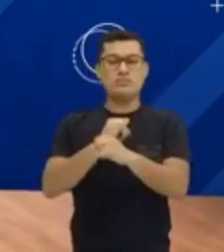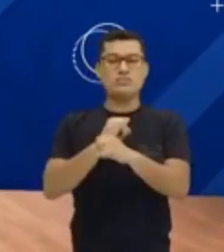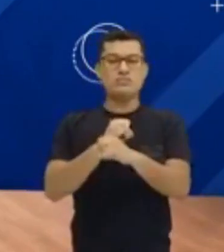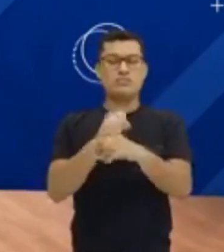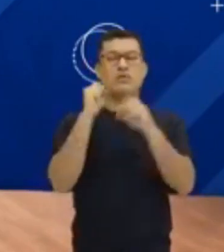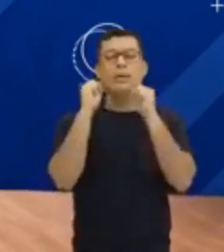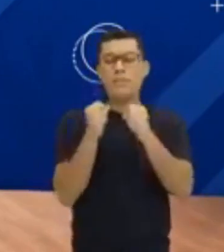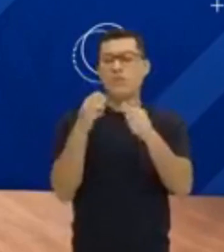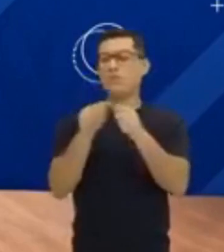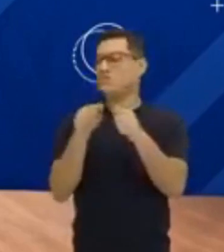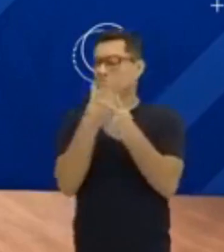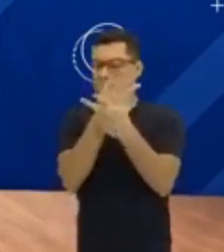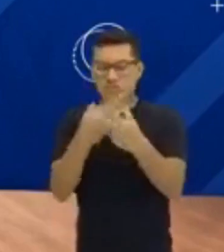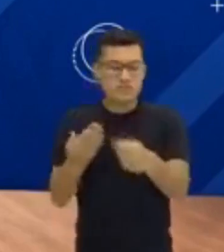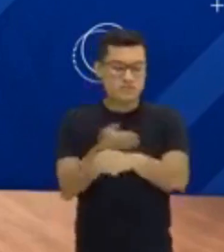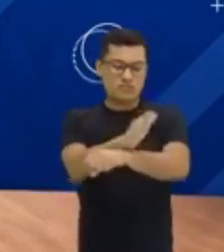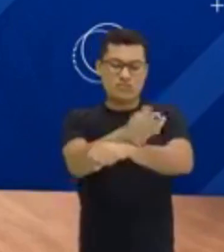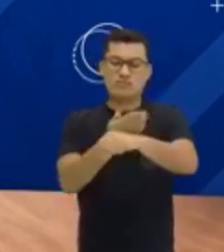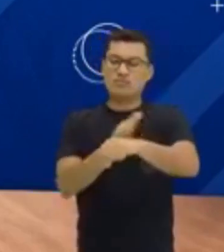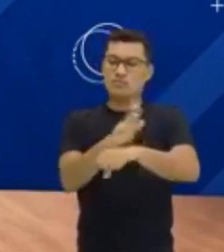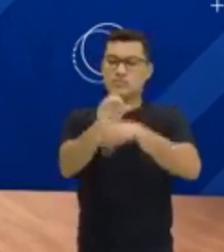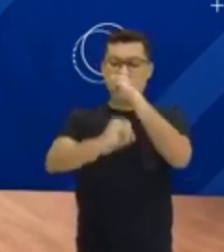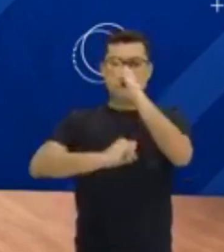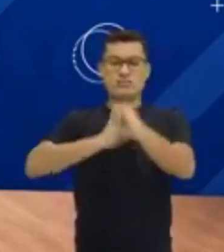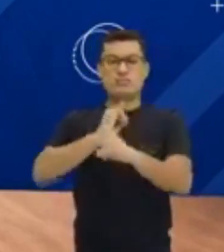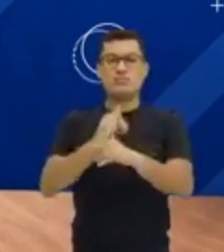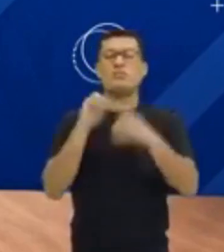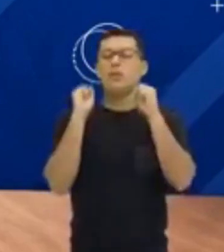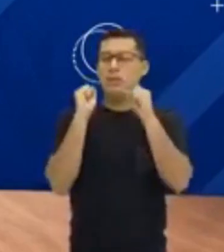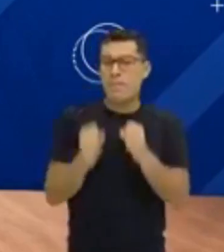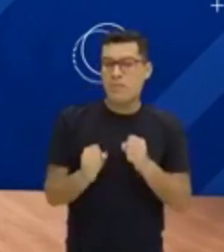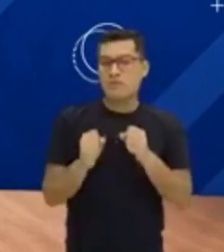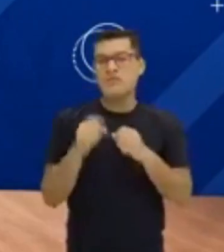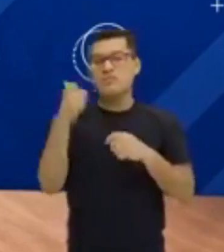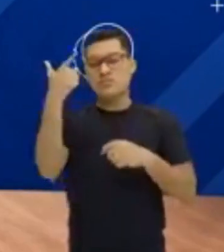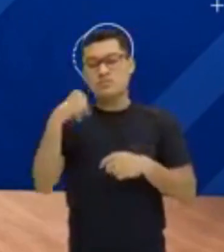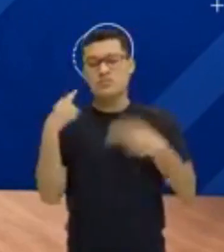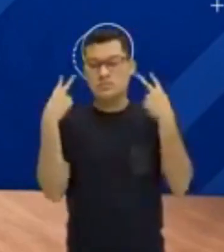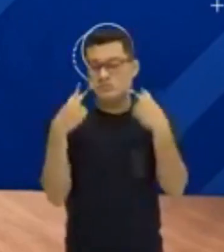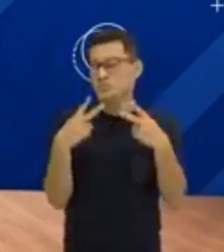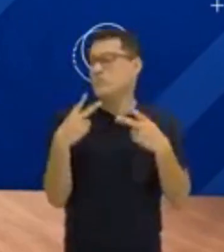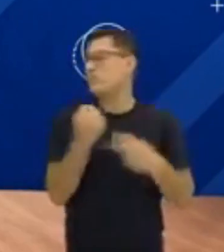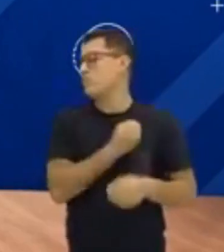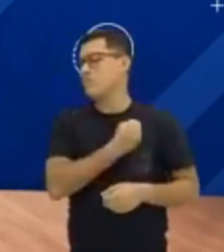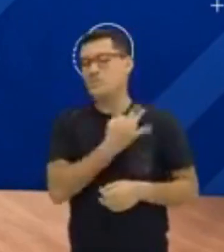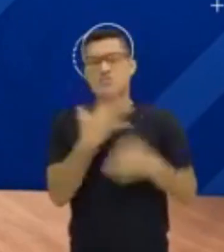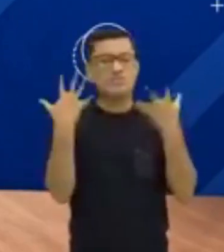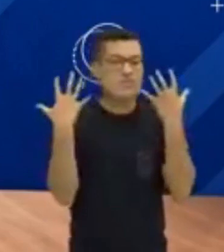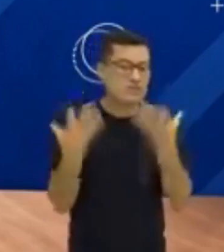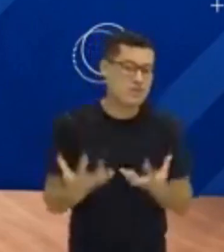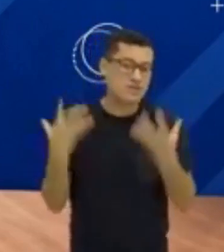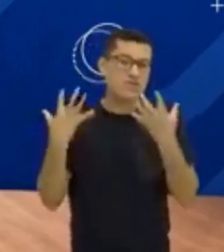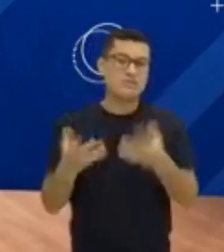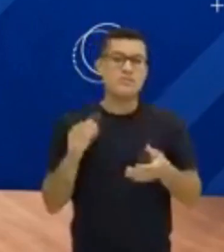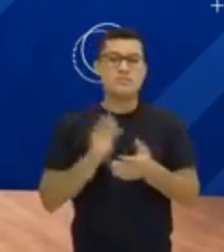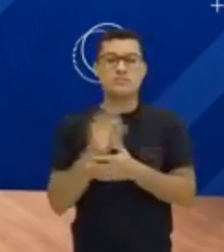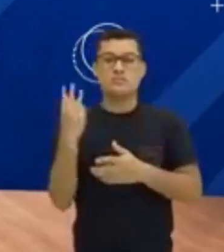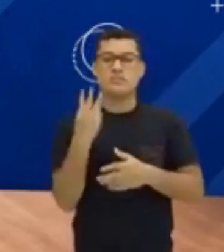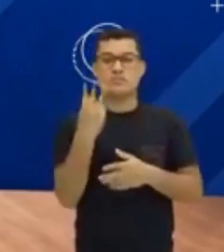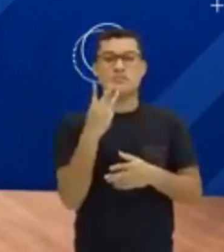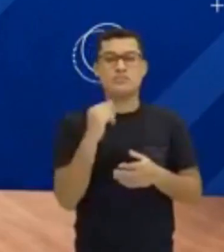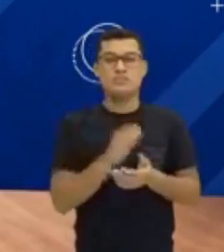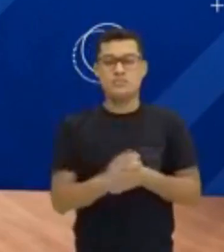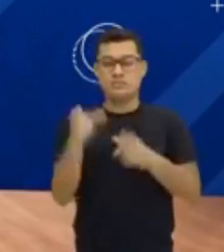você pode fazer vários exercícios online. Você também pode rever as aulas quantas vezes quiser no Portal Cultura,